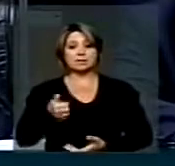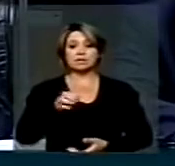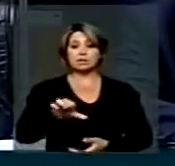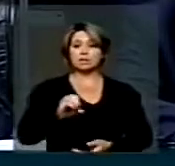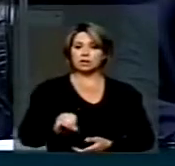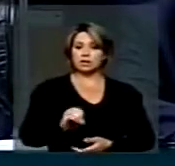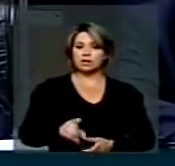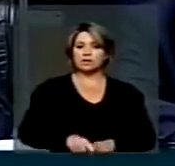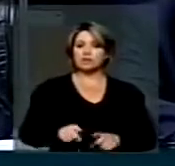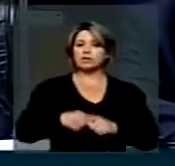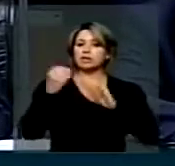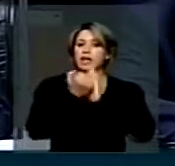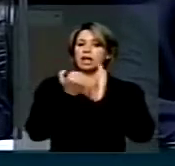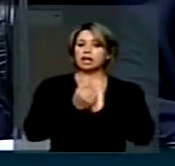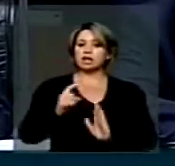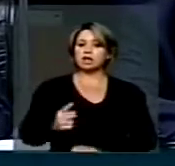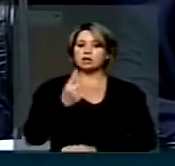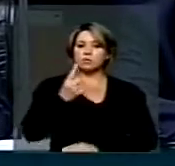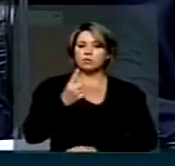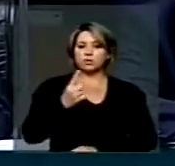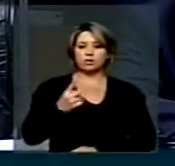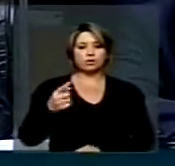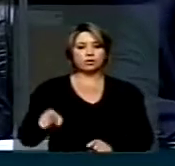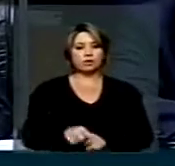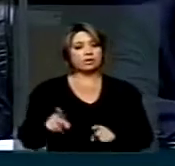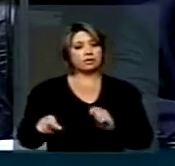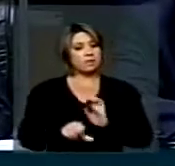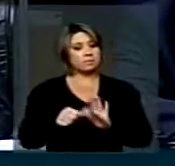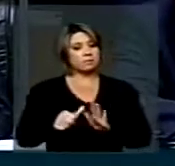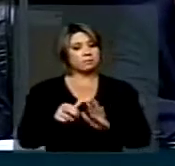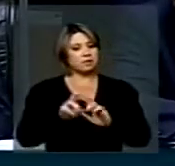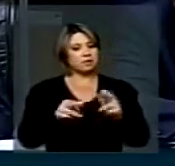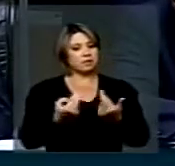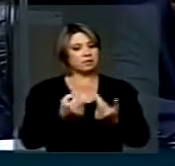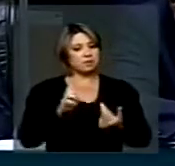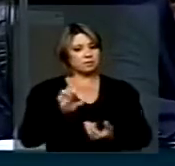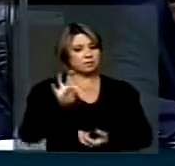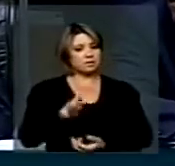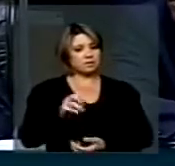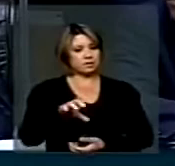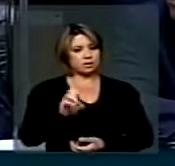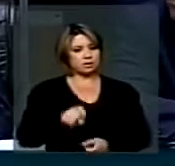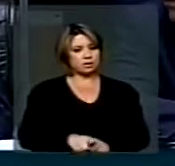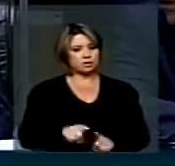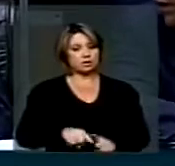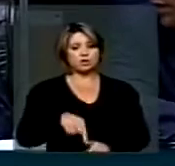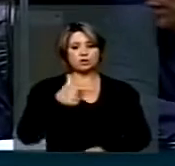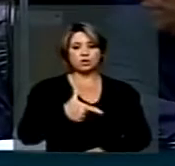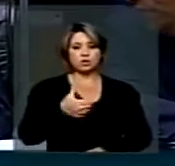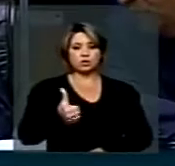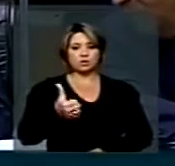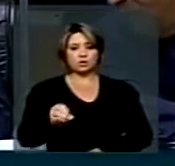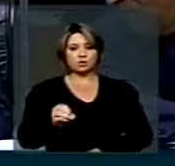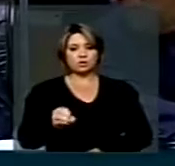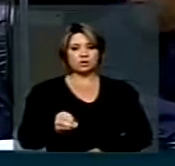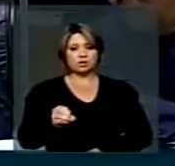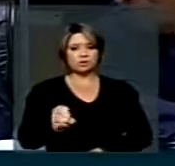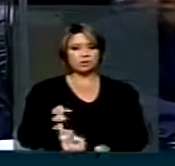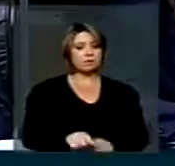era o item único da primeira sessão extraordinária. Um coro de apenas 210 e não passava disso,